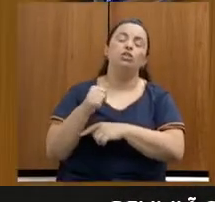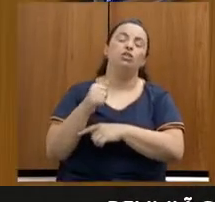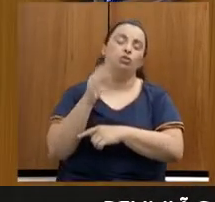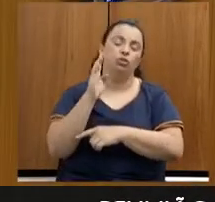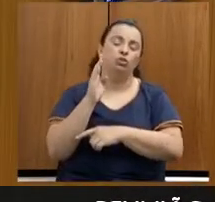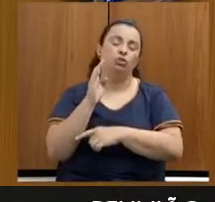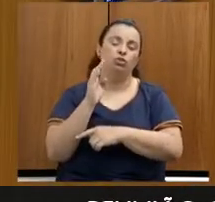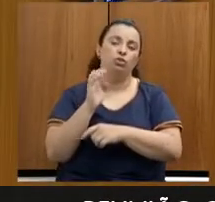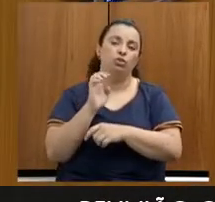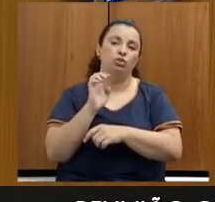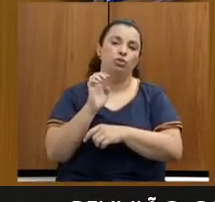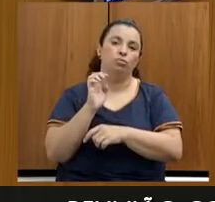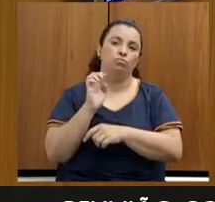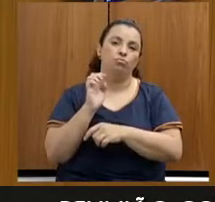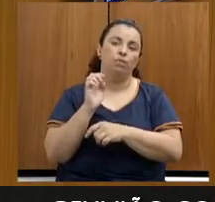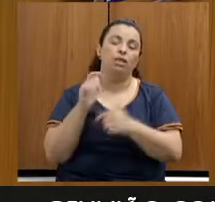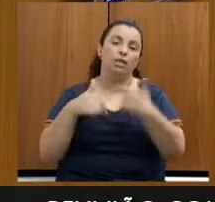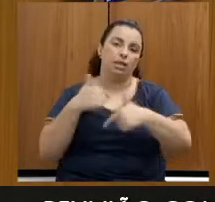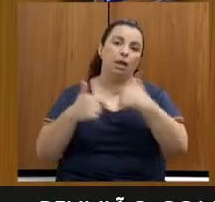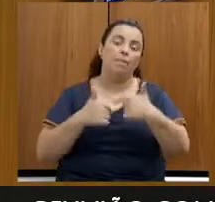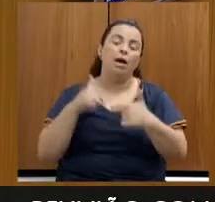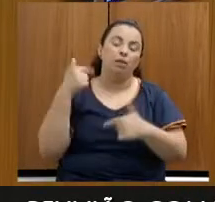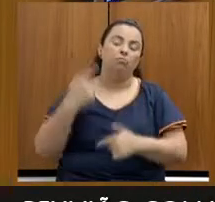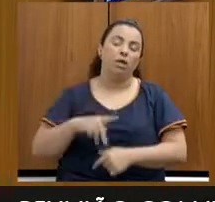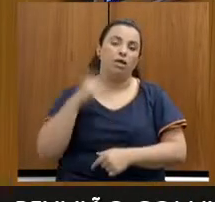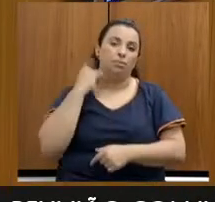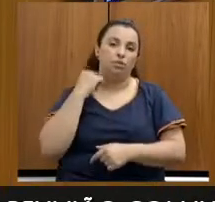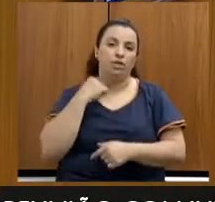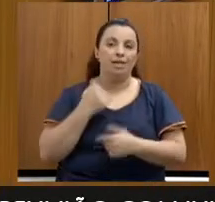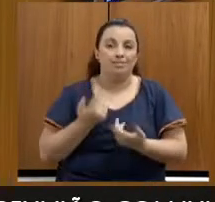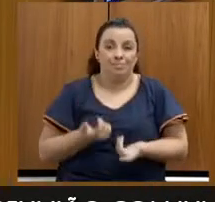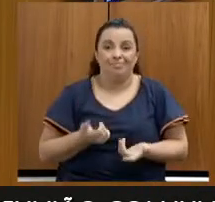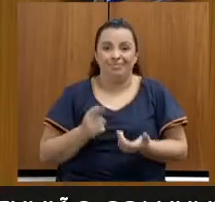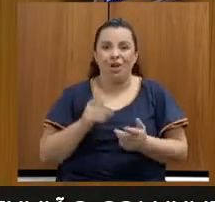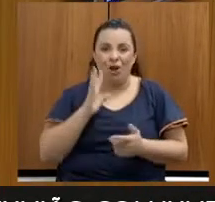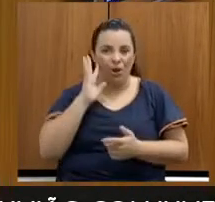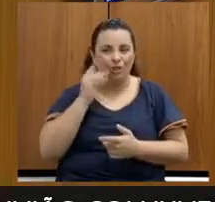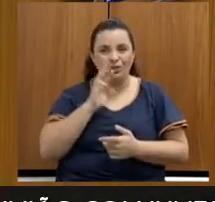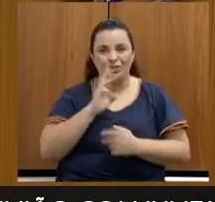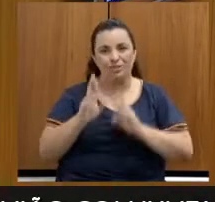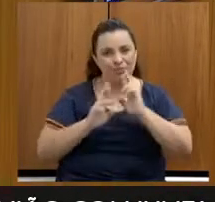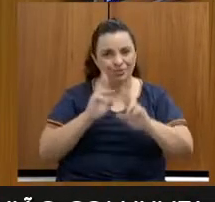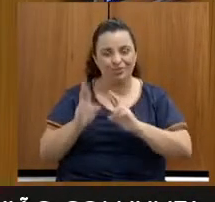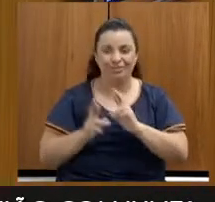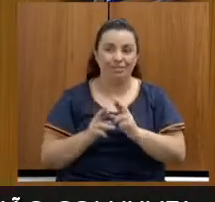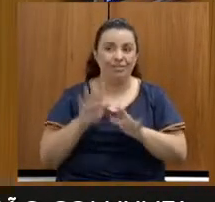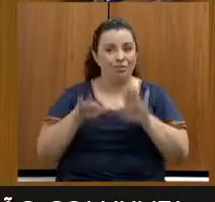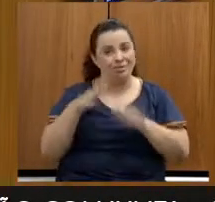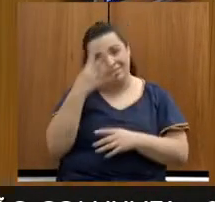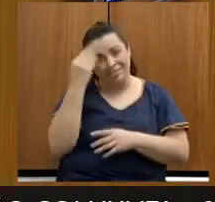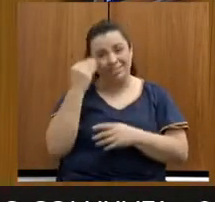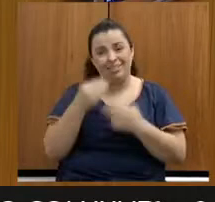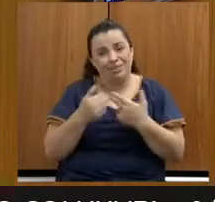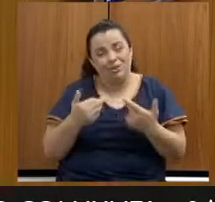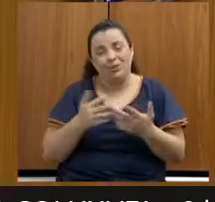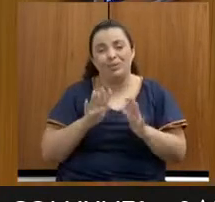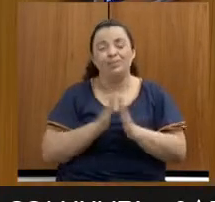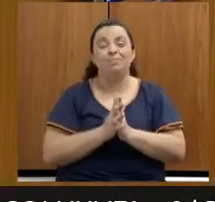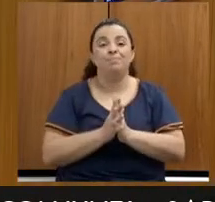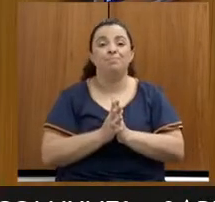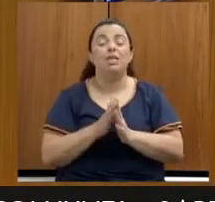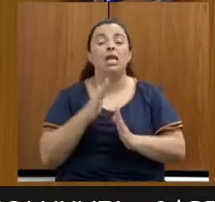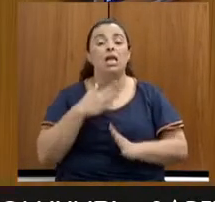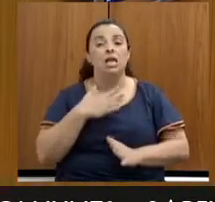Espero ter respondido alguma coisa, se ficou, o pode me questionar aqui, tá, deputado? Porque às vezes eu posso ter esquecido de ter anotado. Eu vou,